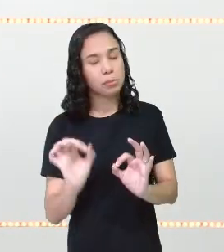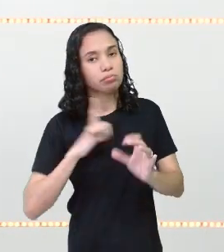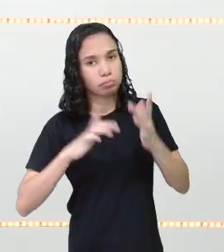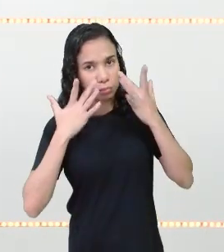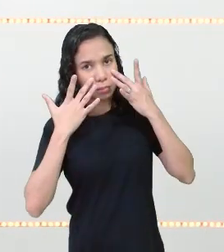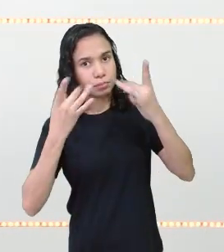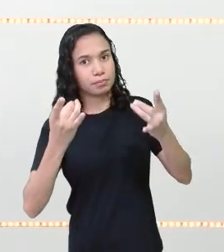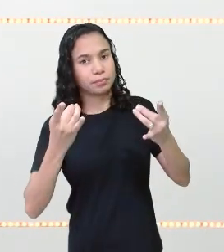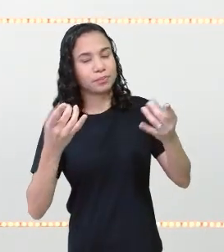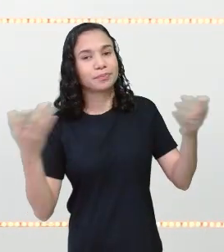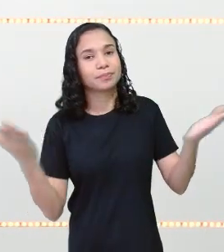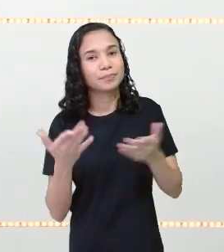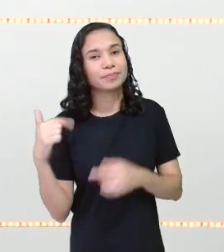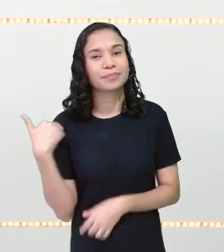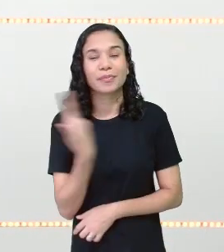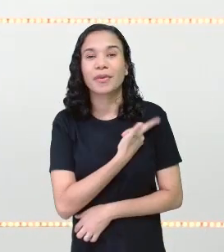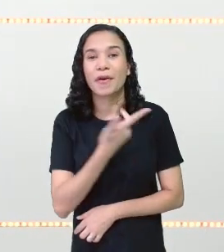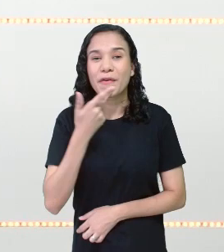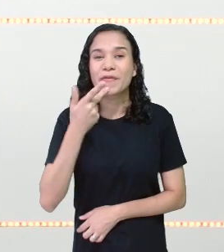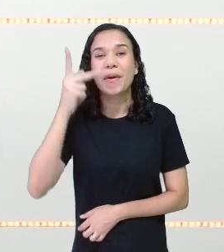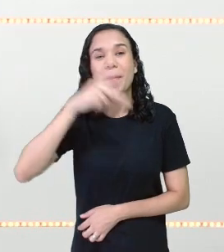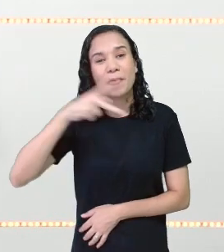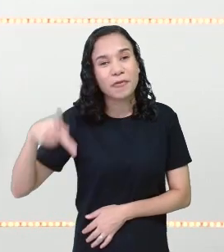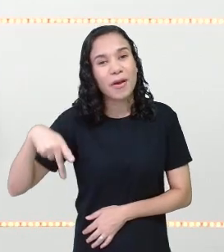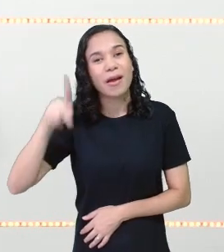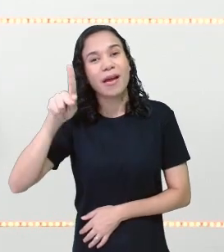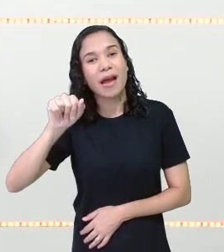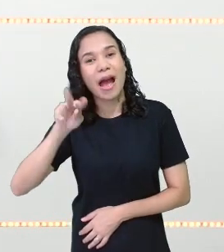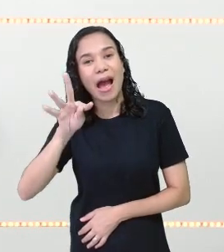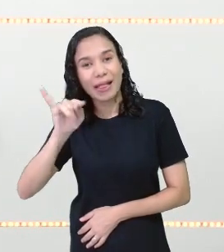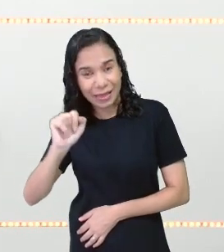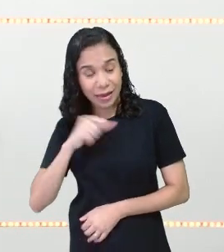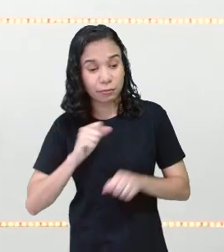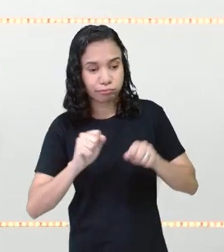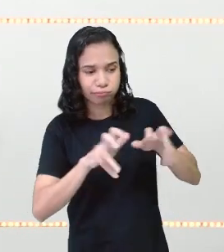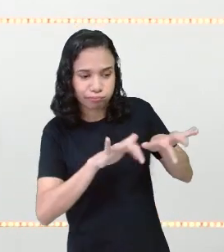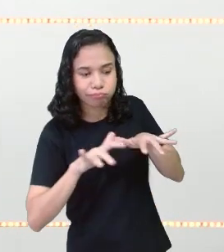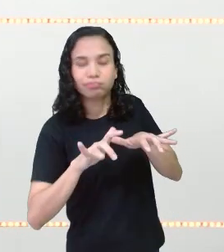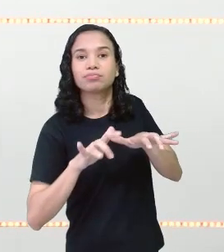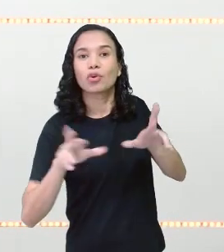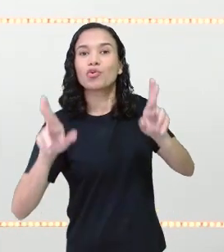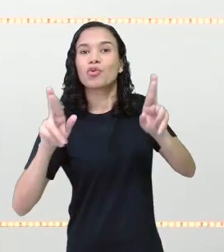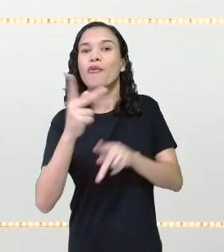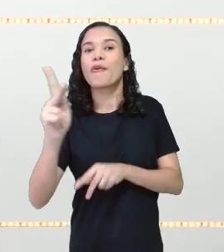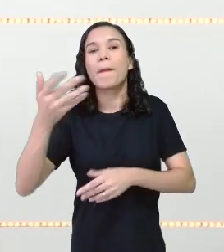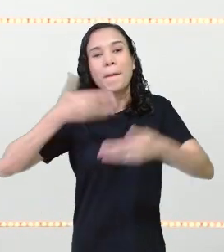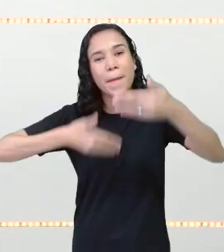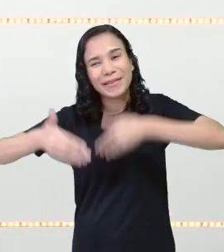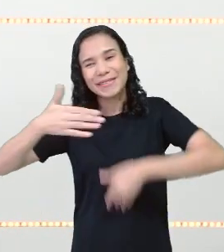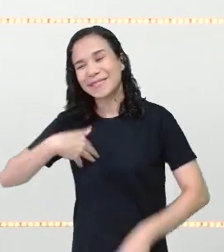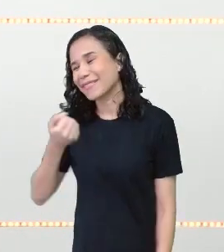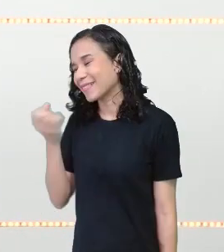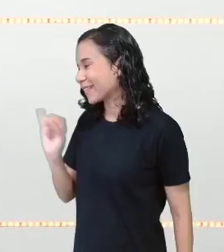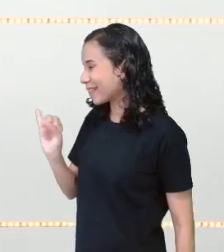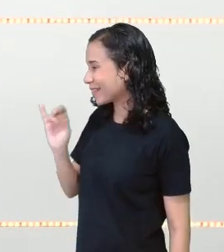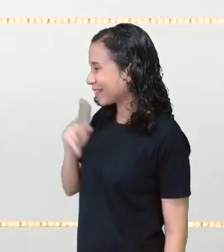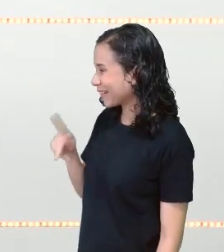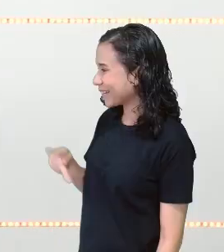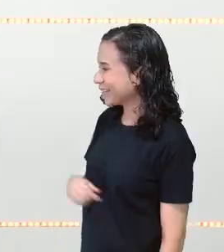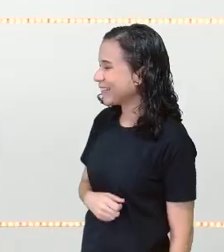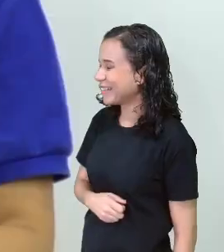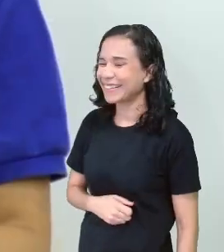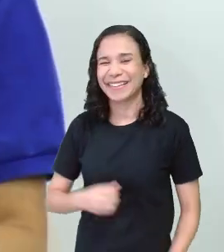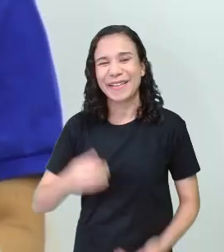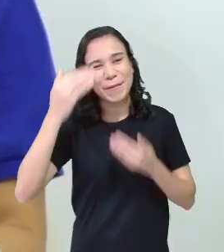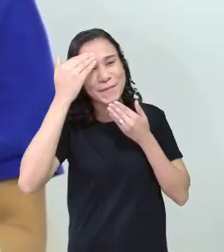bem atento. Vamos dar as boas-vindas à professora Kátia, que está no chat esperando a sua participação. Bem-vinda, professora Kátia!